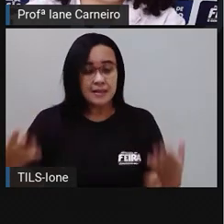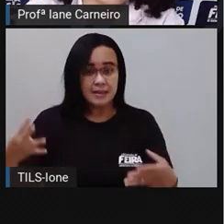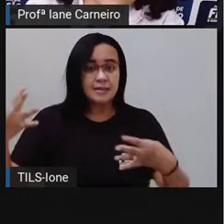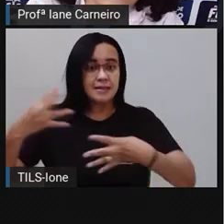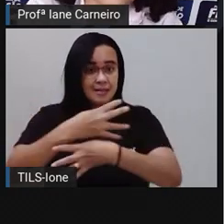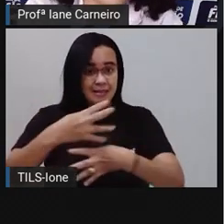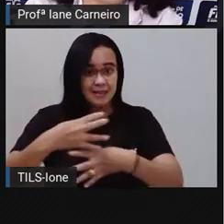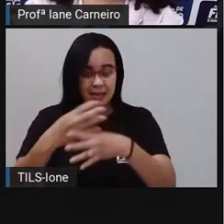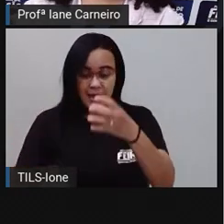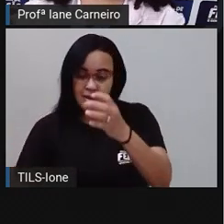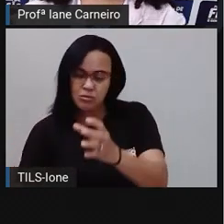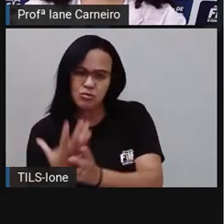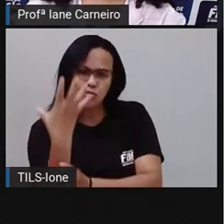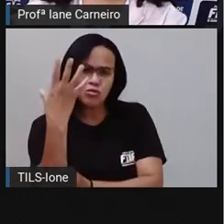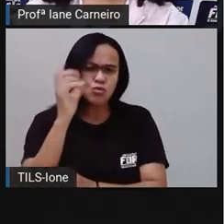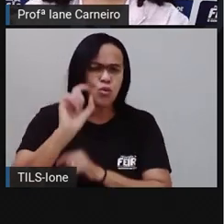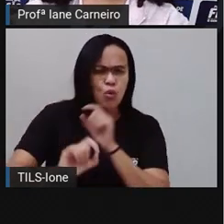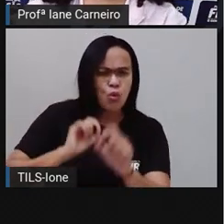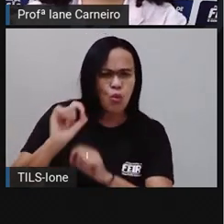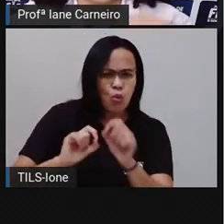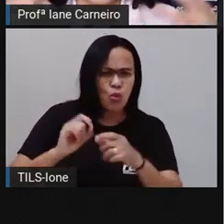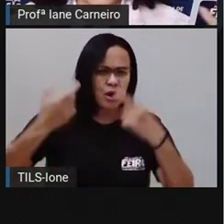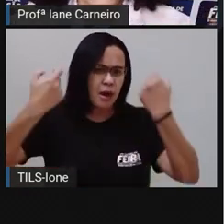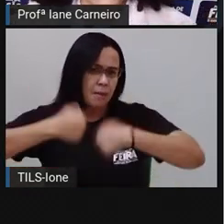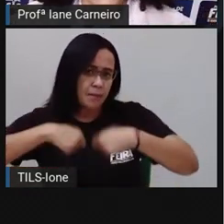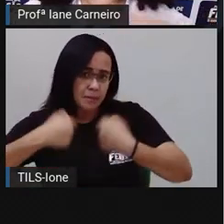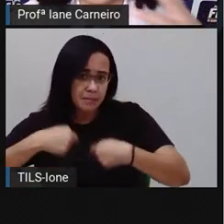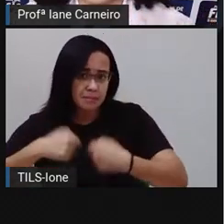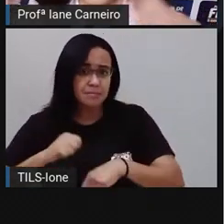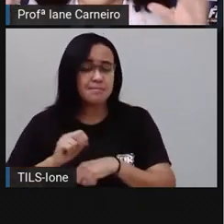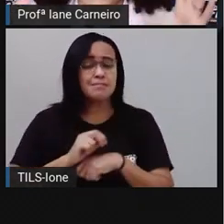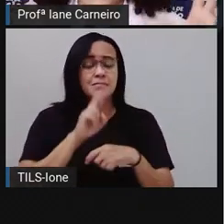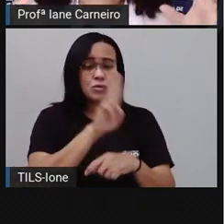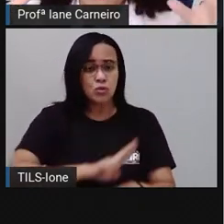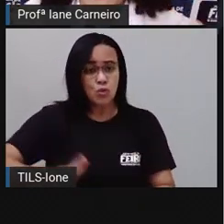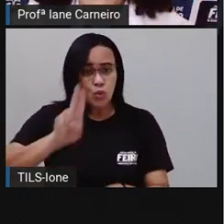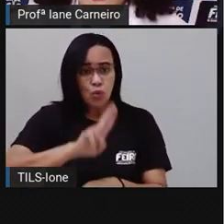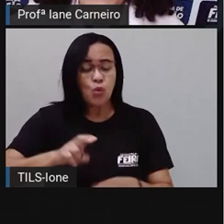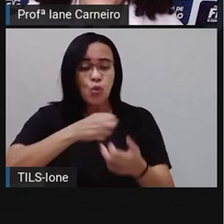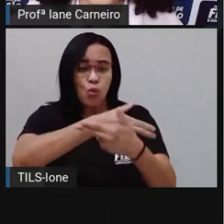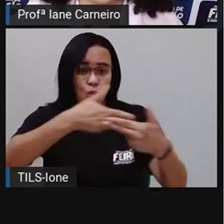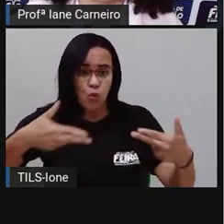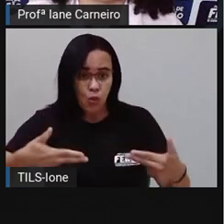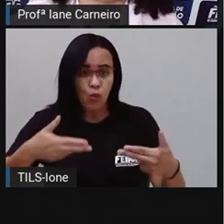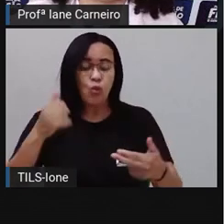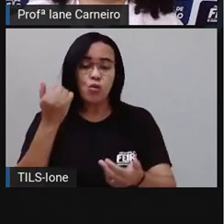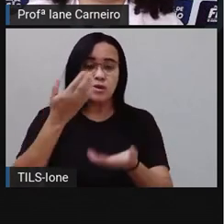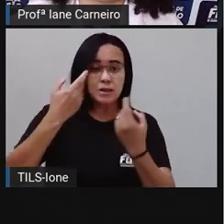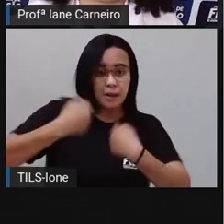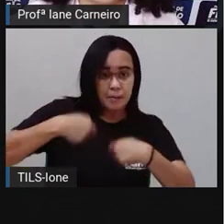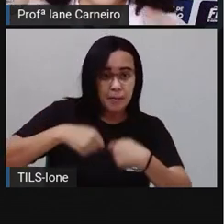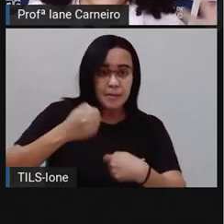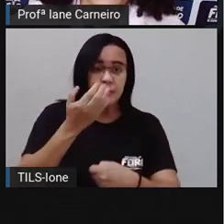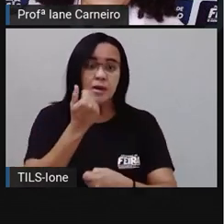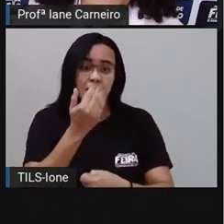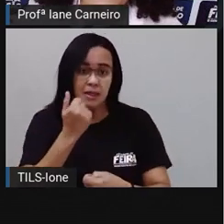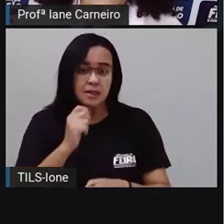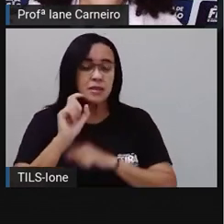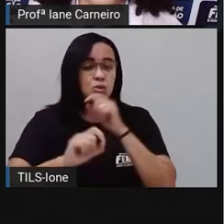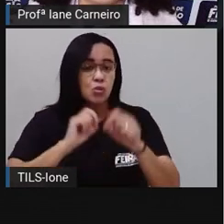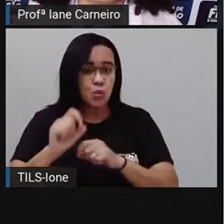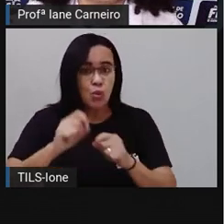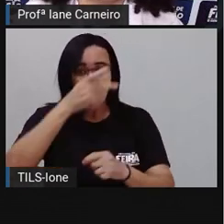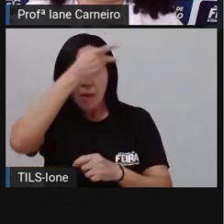necessidade, né? De suprir, né? As necessidades básicas dos tropeiros que